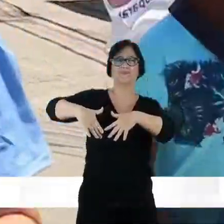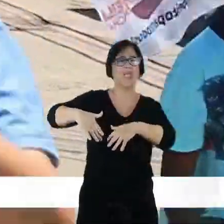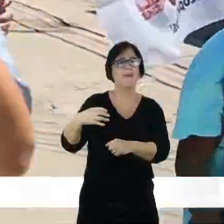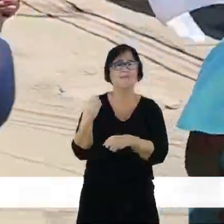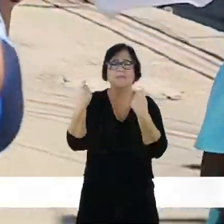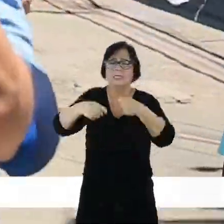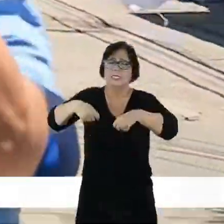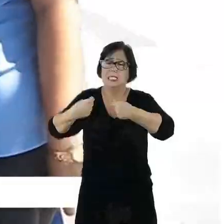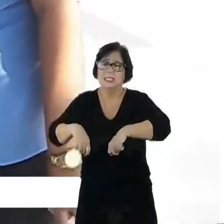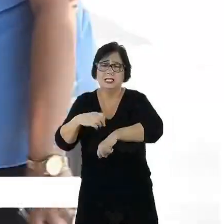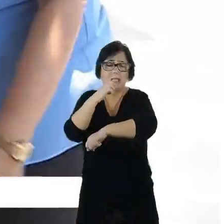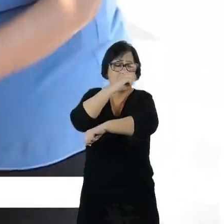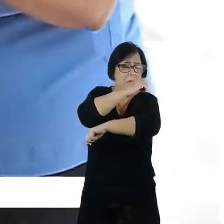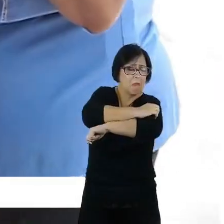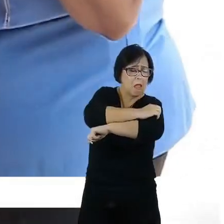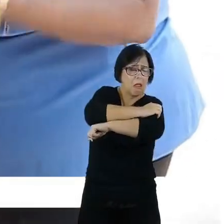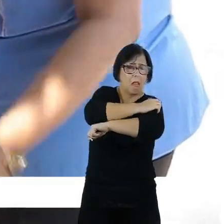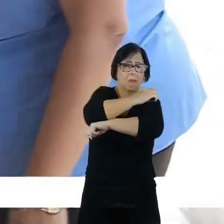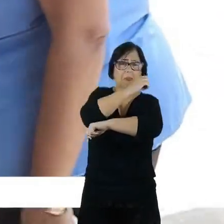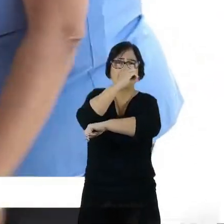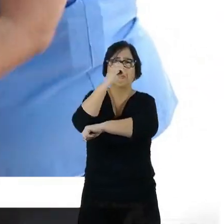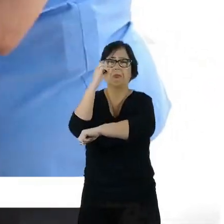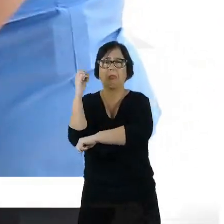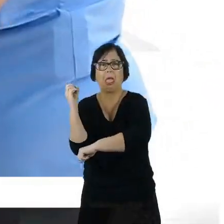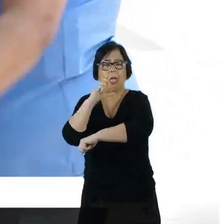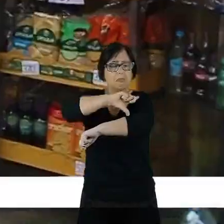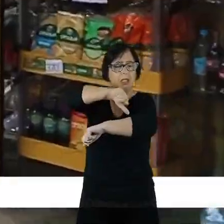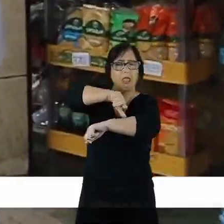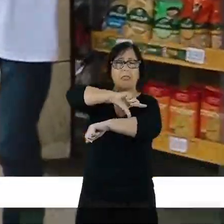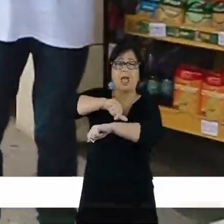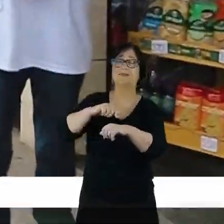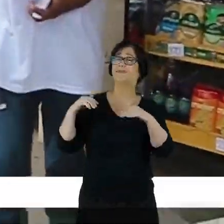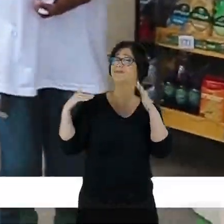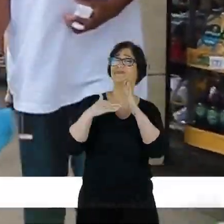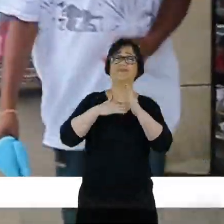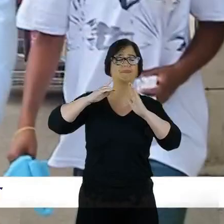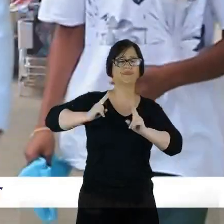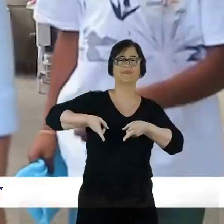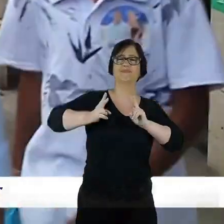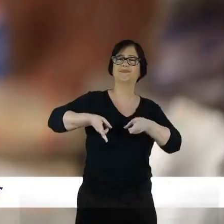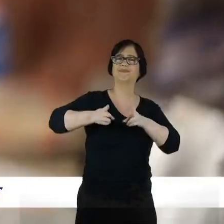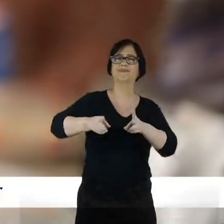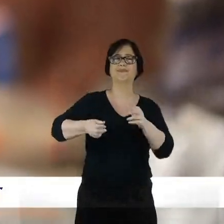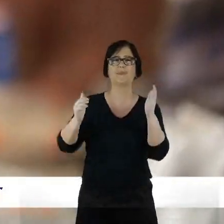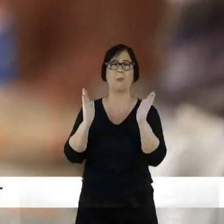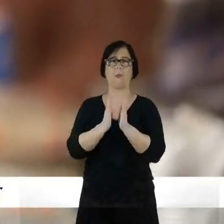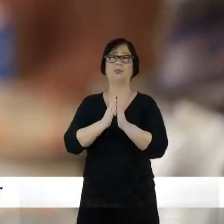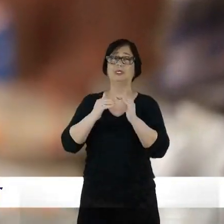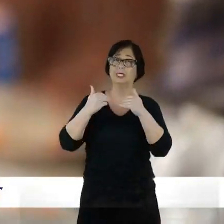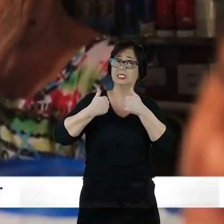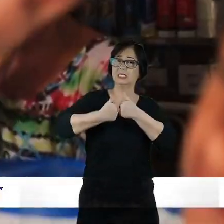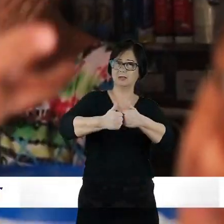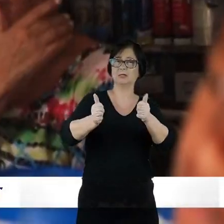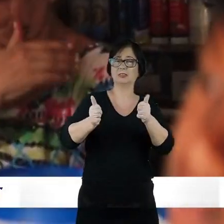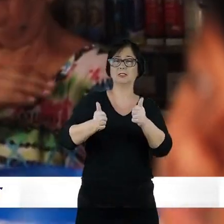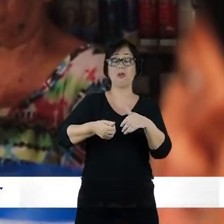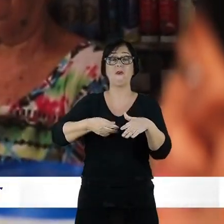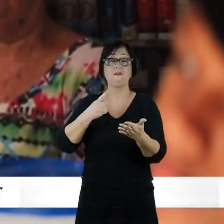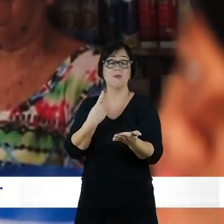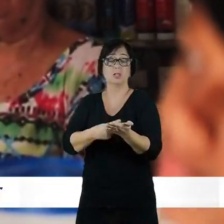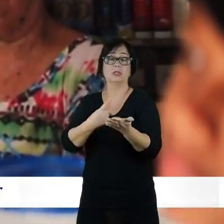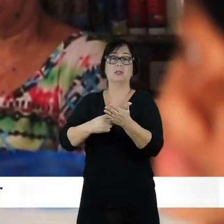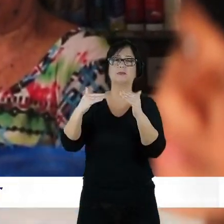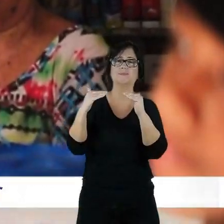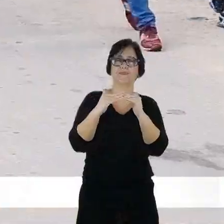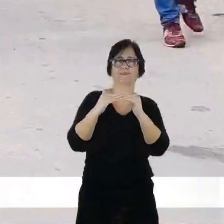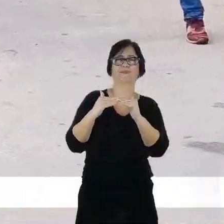Mesmo que precise chegar às oito da noite, às nove, às dez. Nos comprometendo com cada um, por onde a